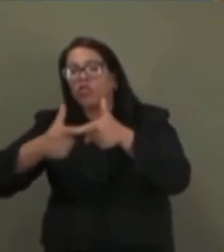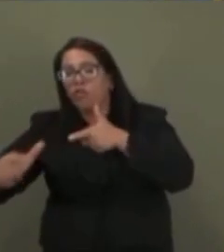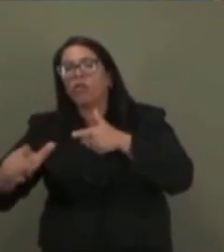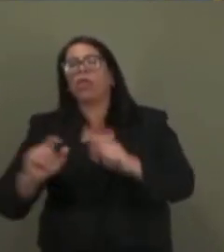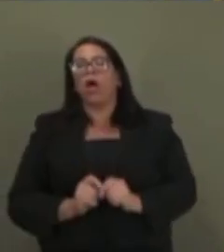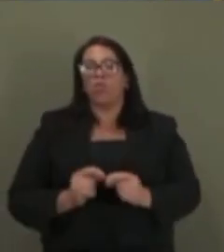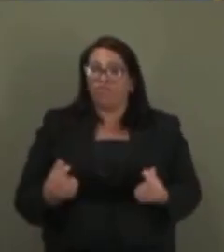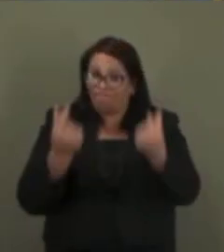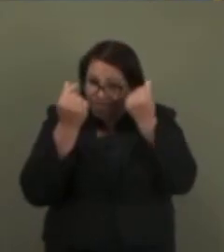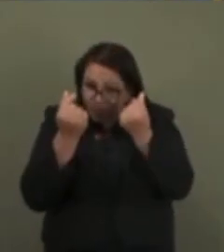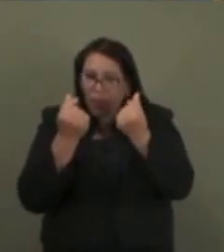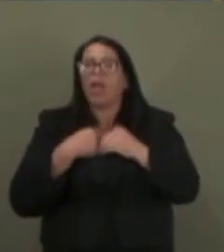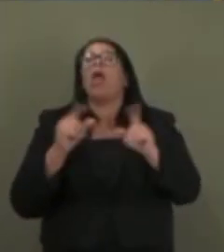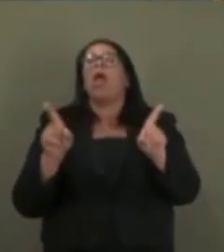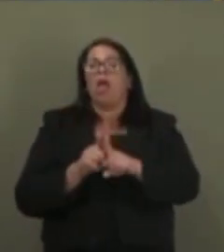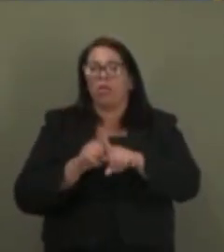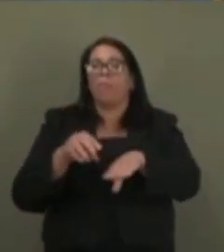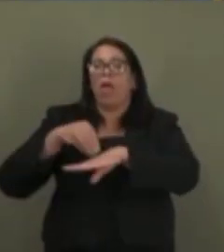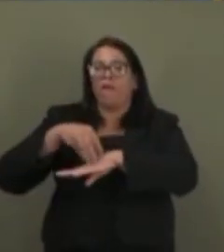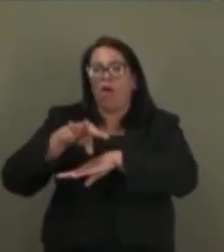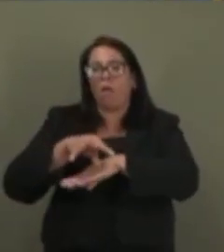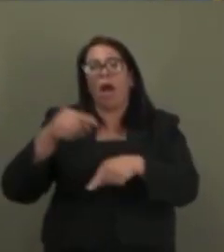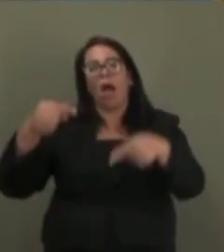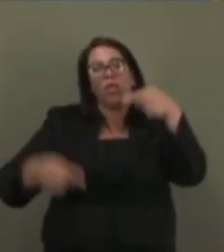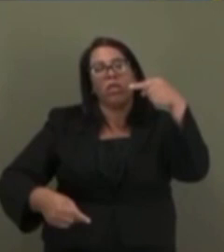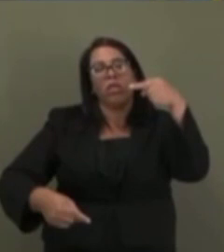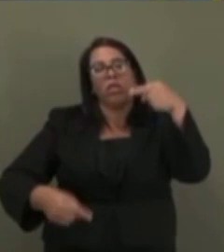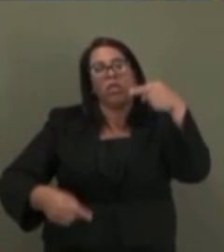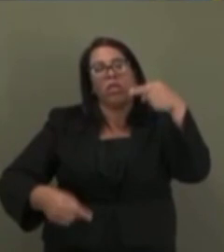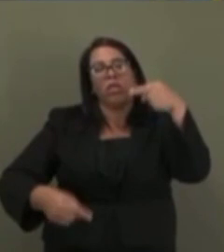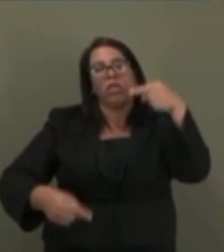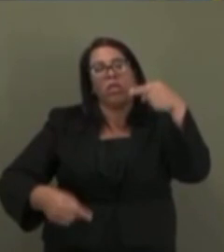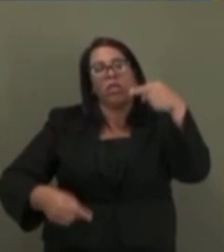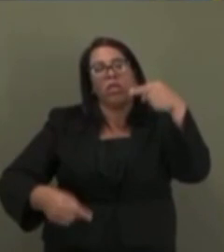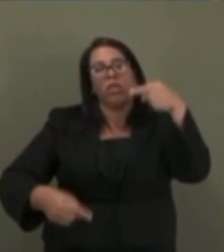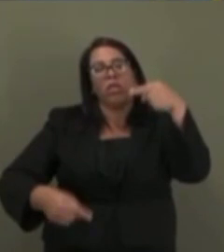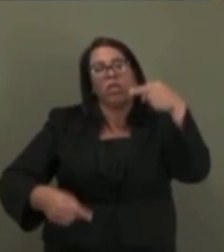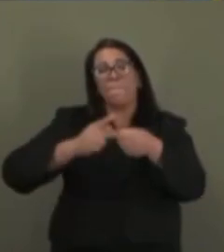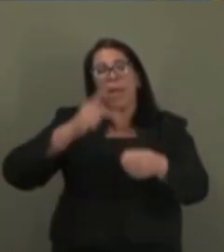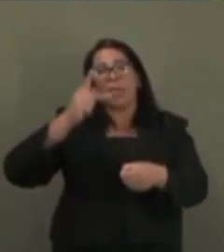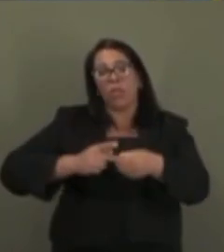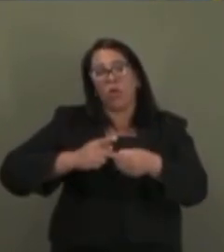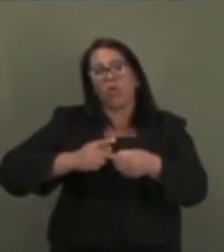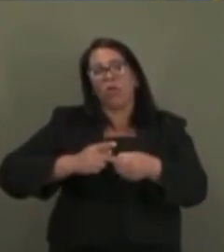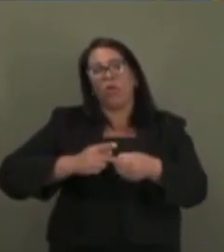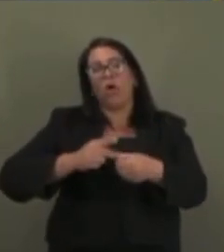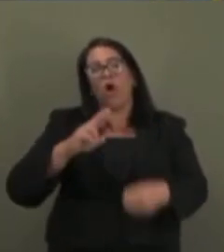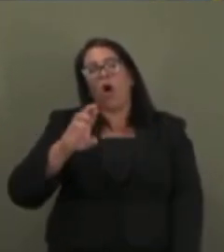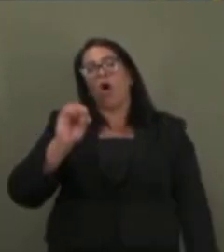eu quero trazer aqui também a rediscussão dos royalties. Sabemos que os royalties